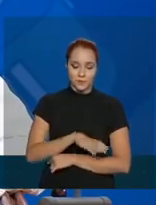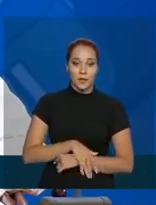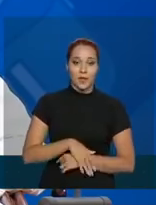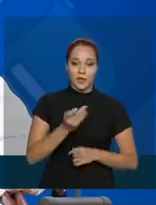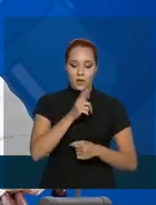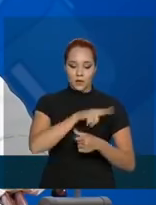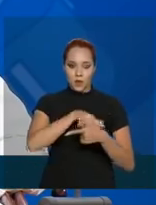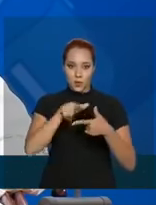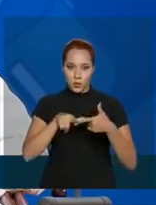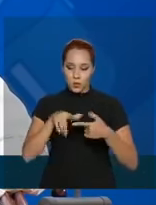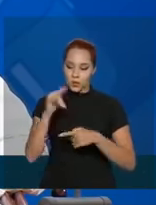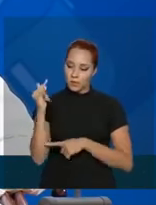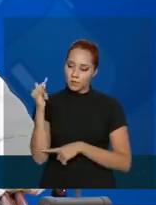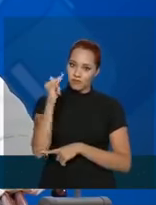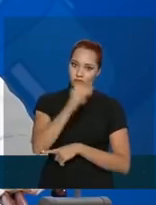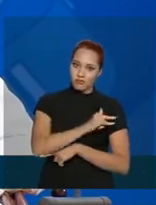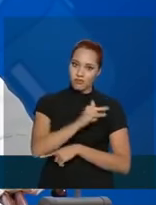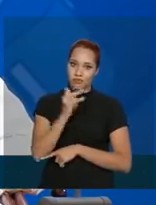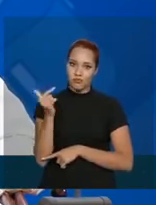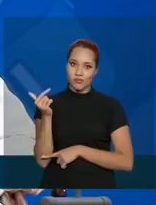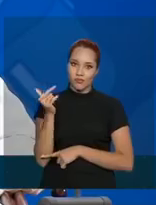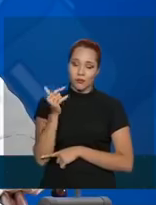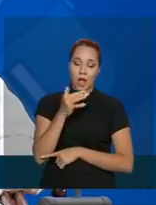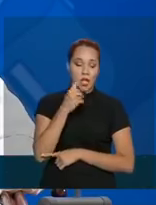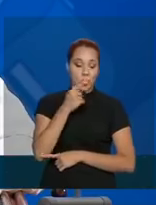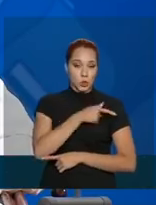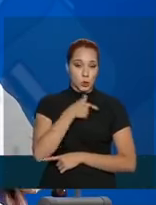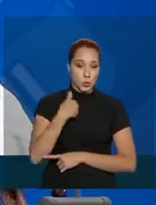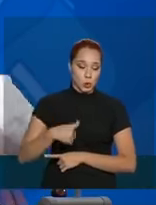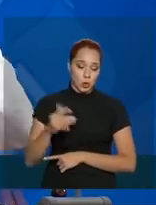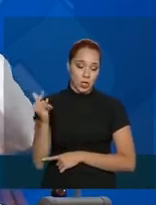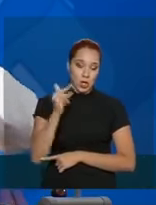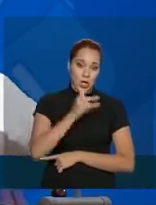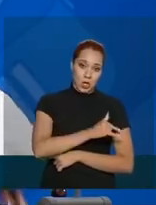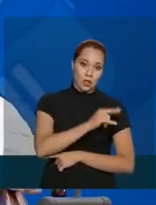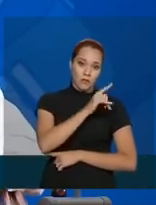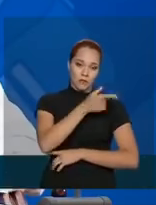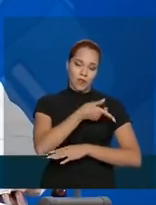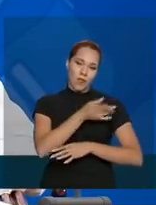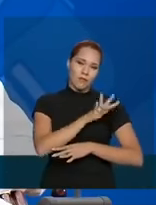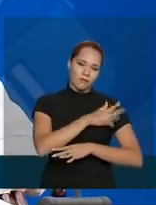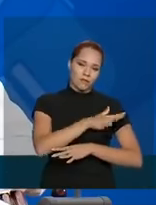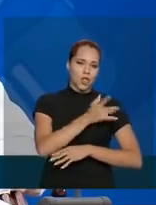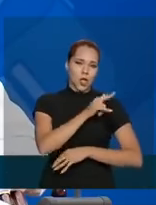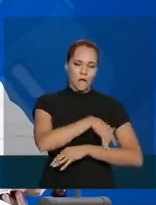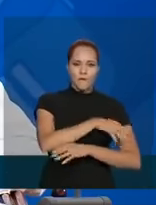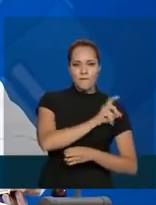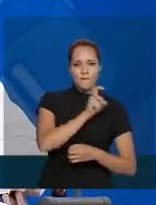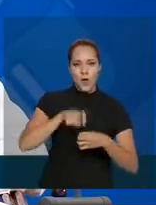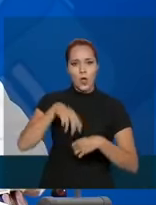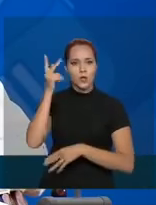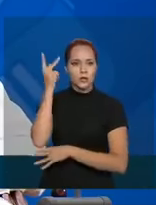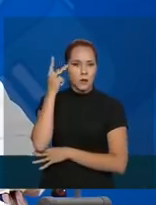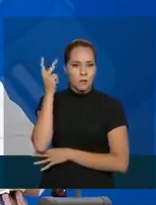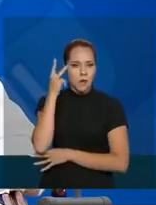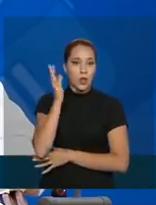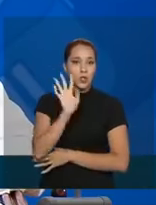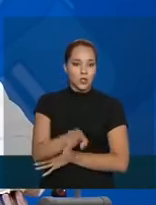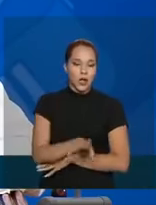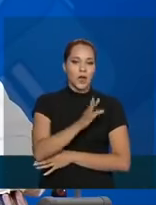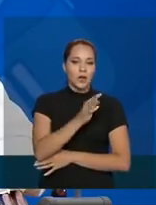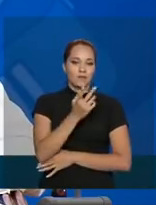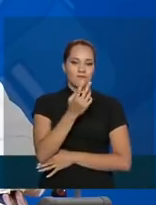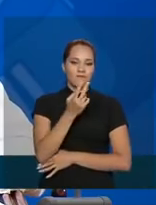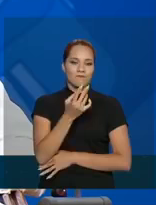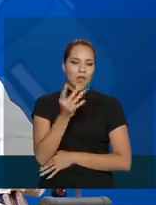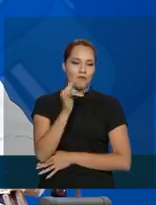então até a China e deve chegar dia, retornar para Guarulhos, já com os dois aviões